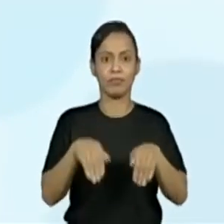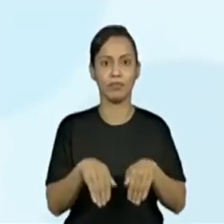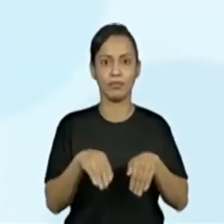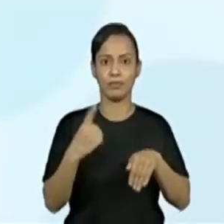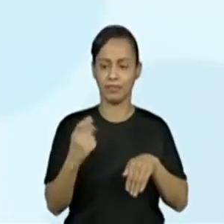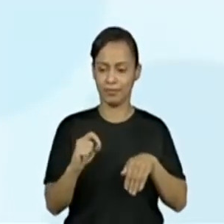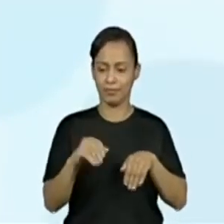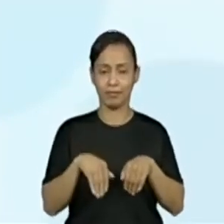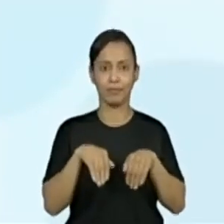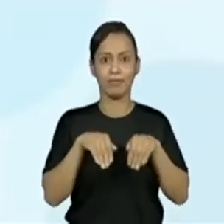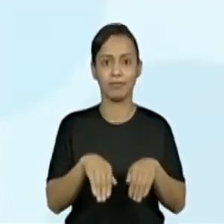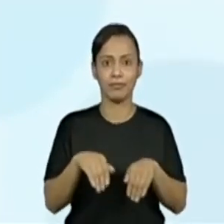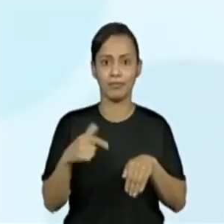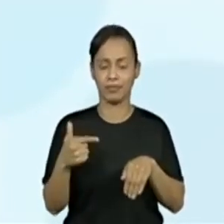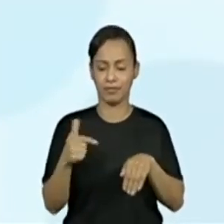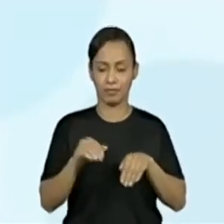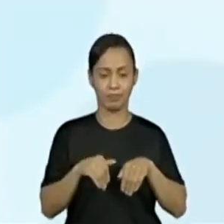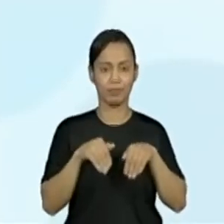Obtemos